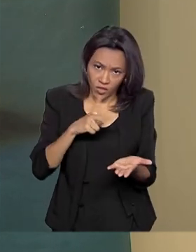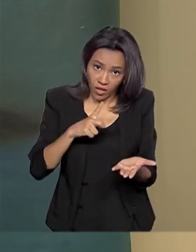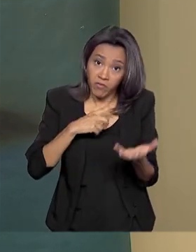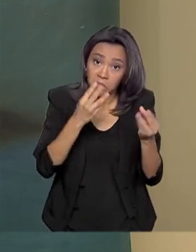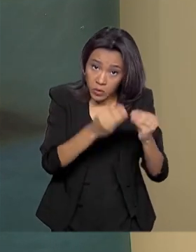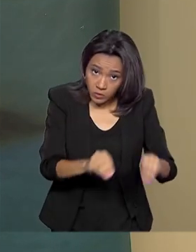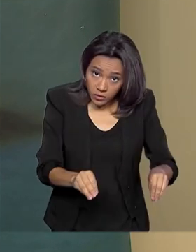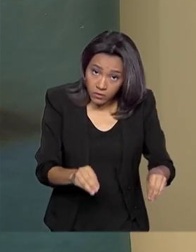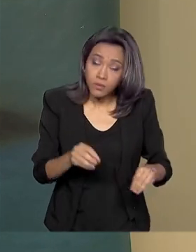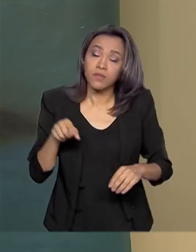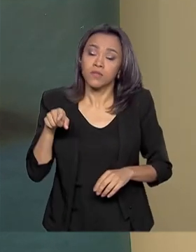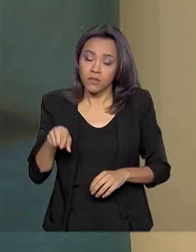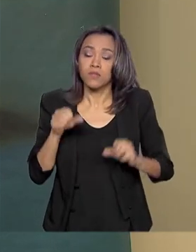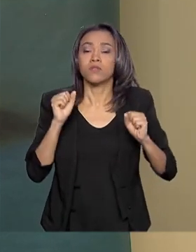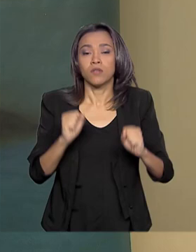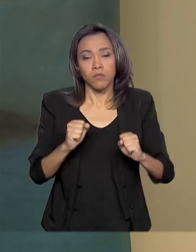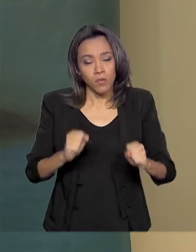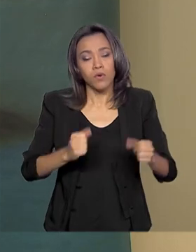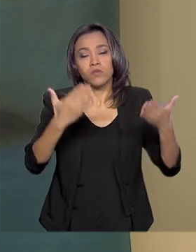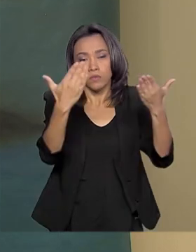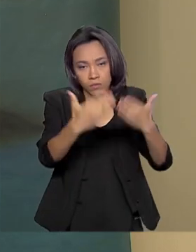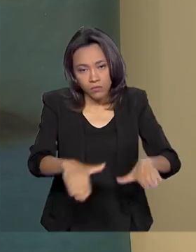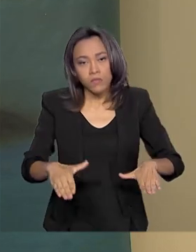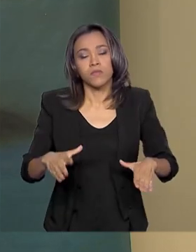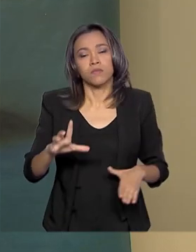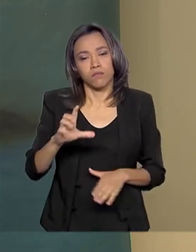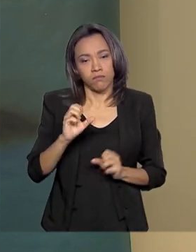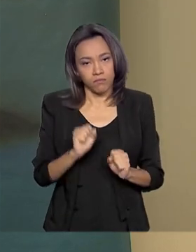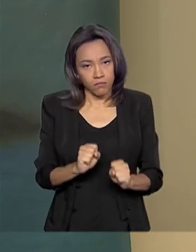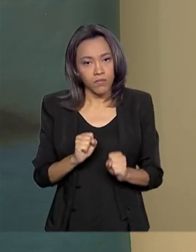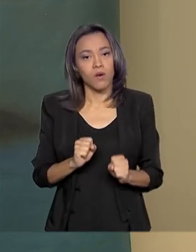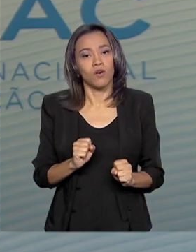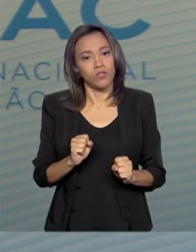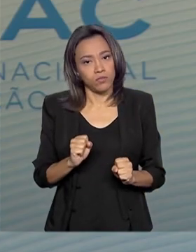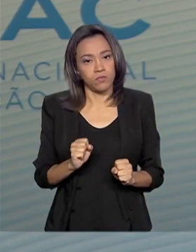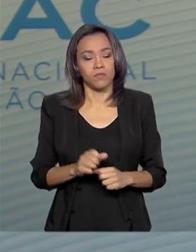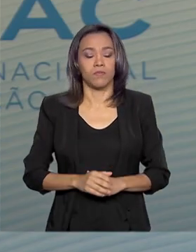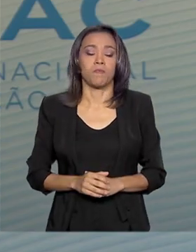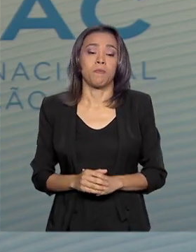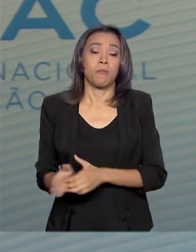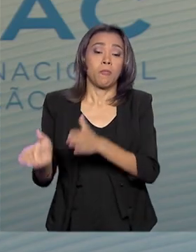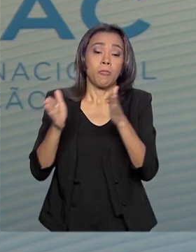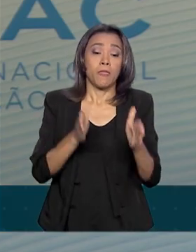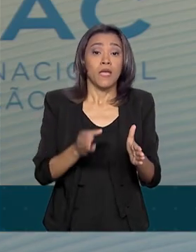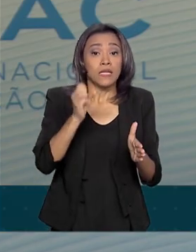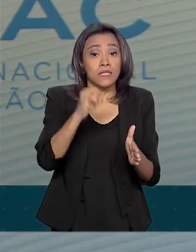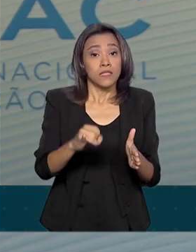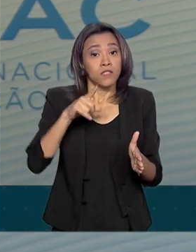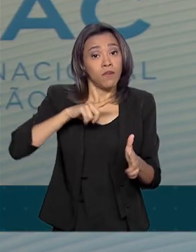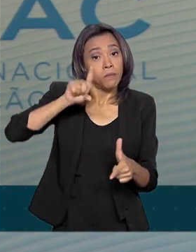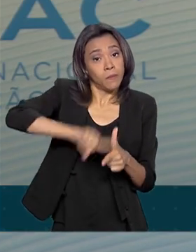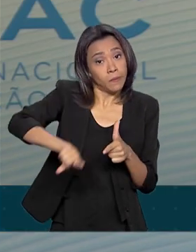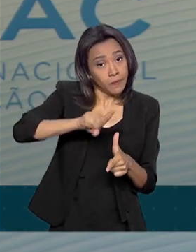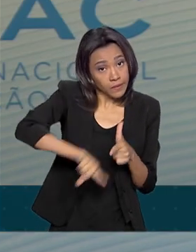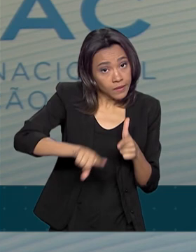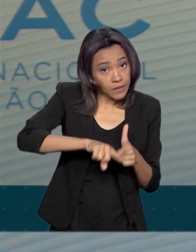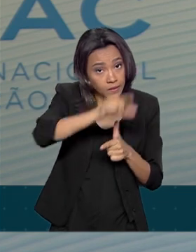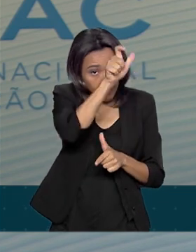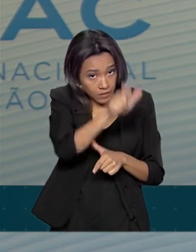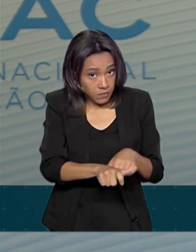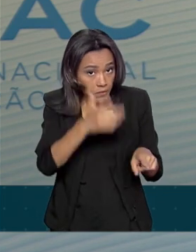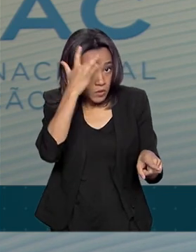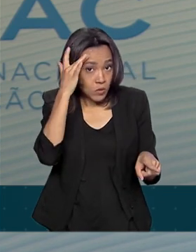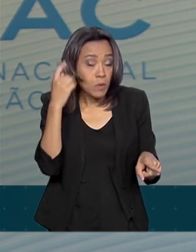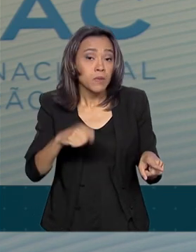isso pode ensejar também, dando uma solicitação de ressarcimento para o Dano Moral. Se ele tiver algum problema, primeiramente procurar